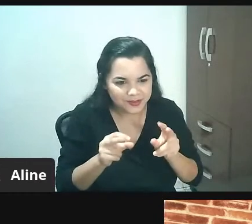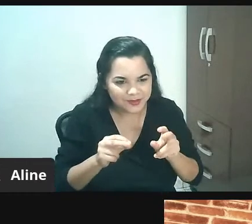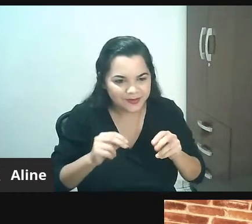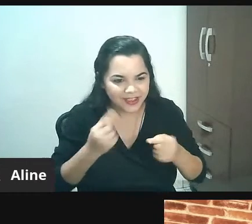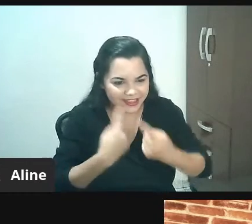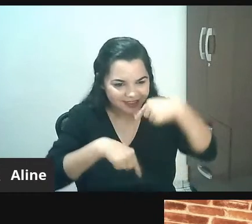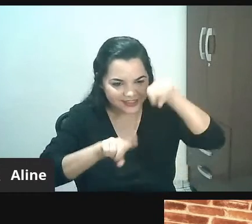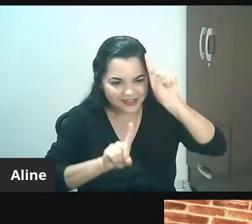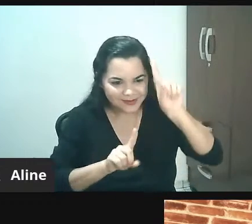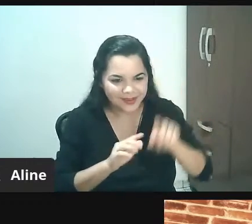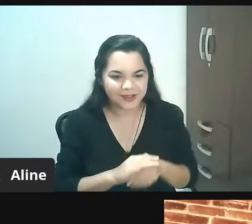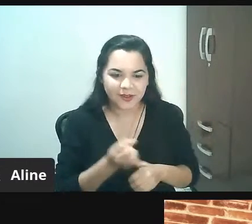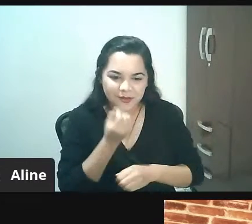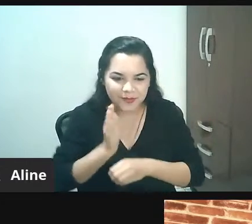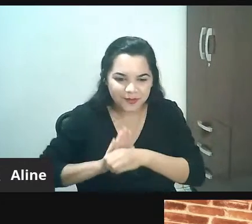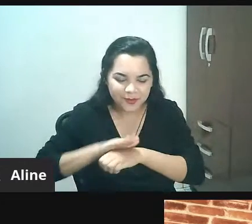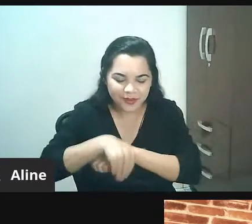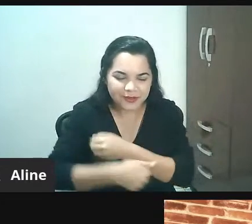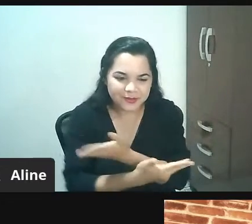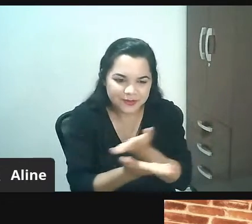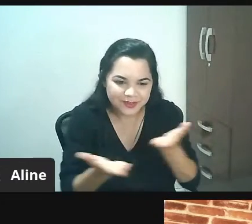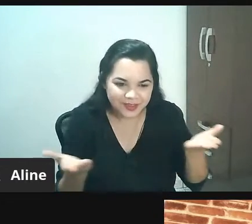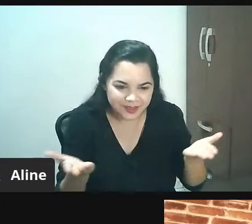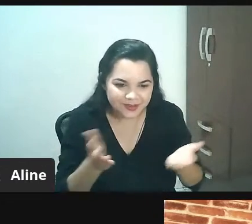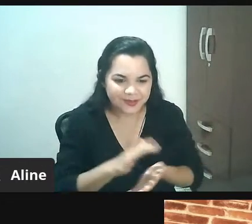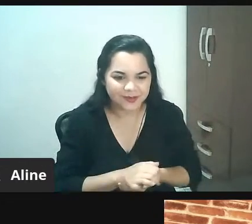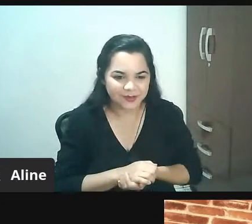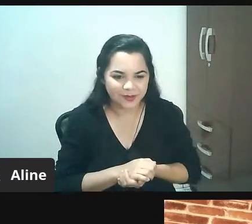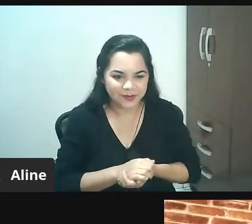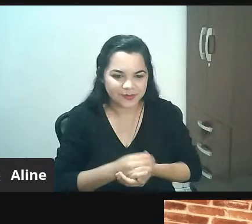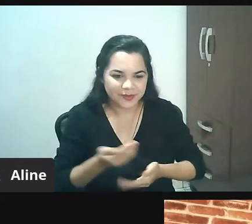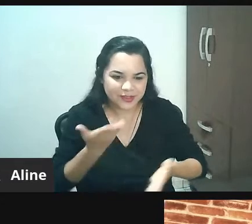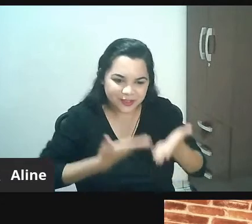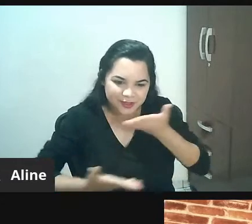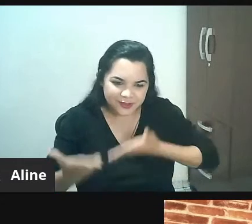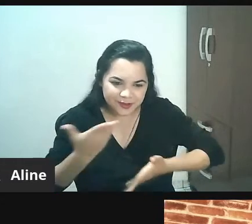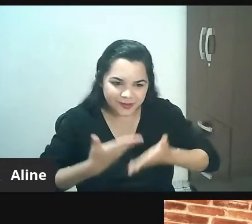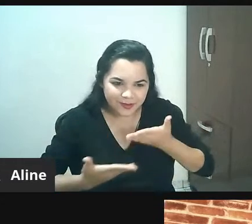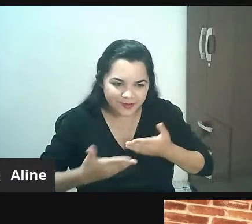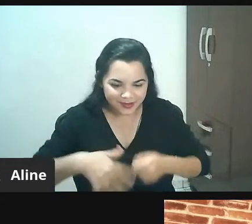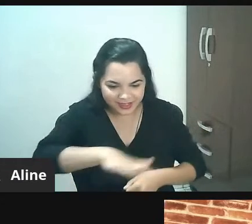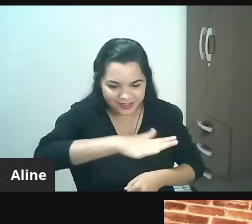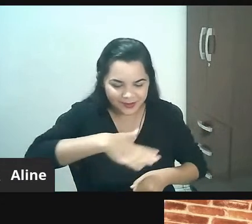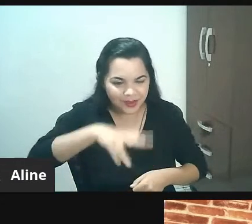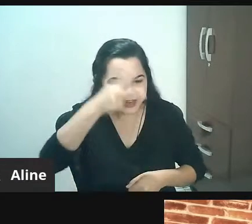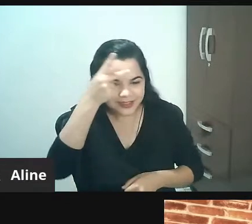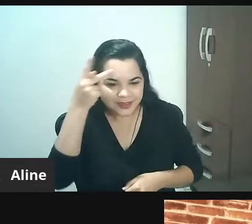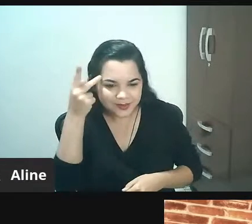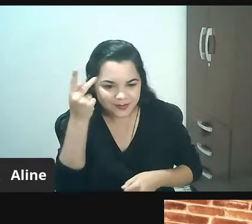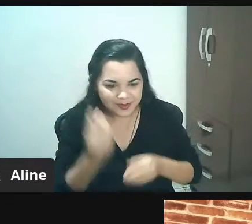a todas. É muito bom estar aqui com vocês para nós falarmos para a turma do comércio, para a gente